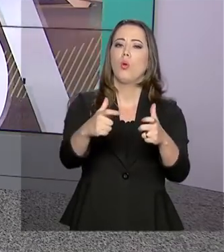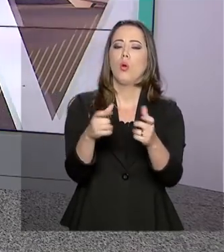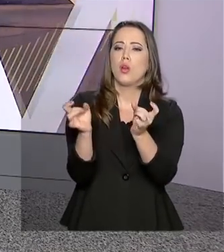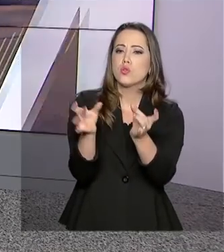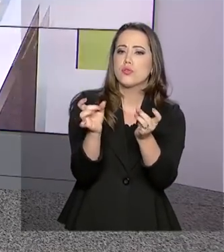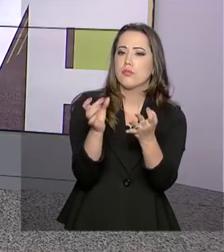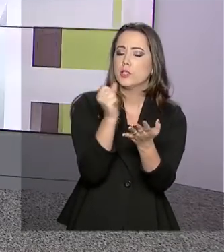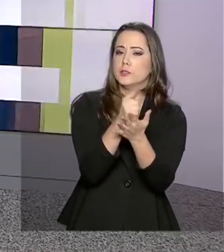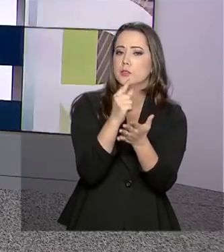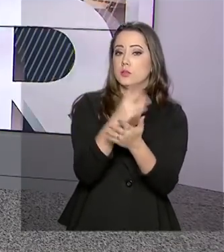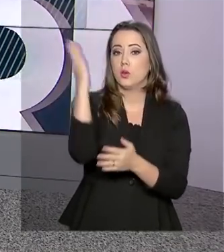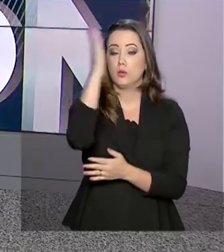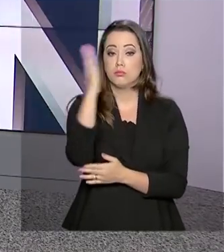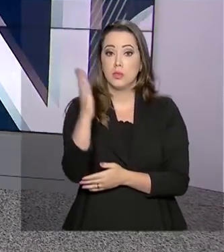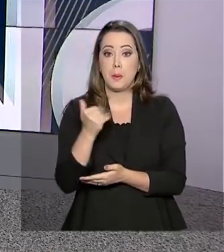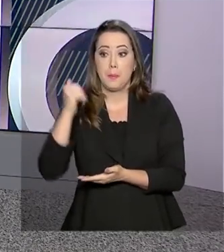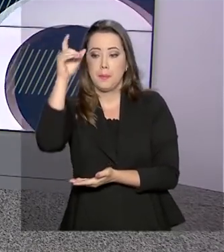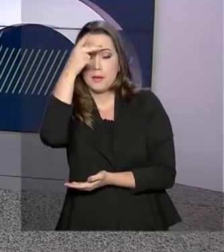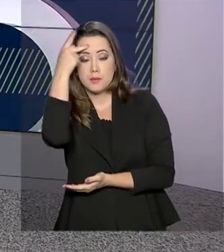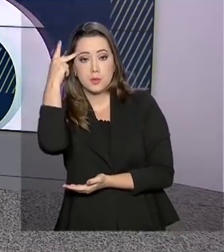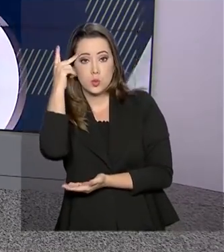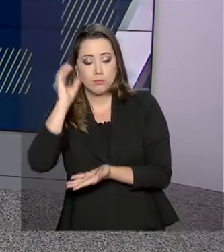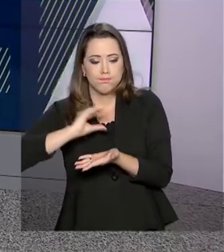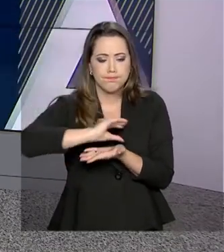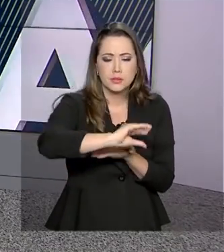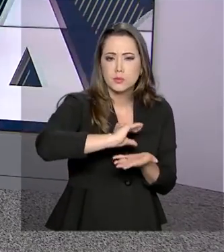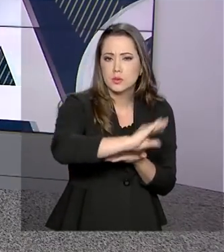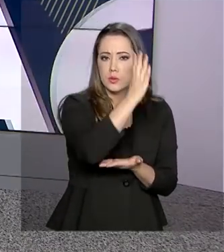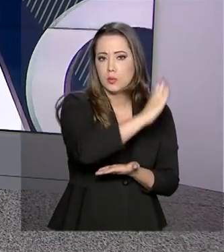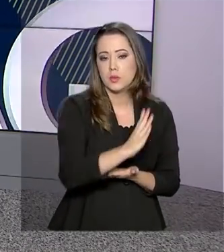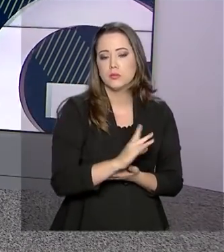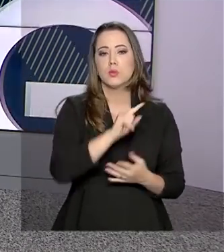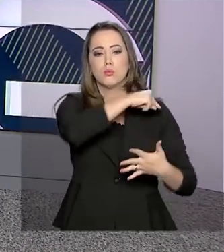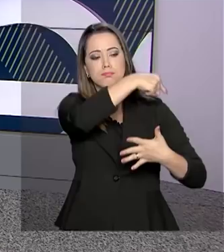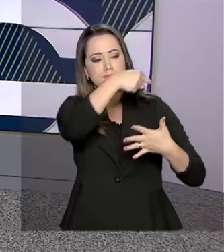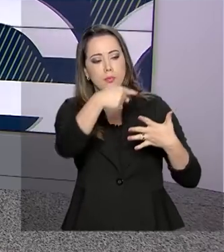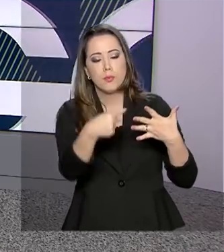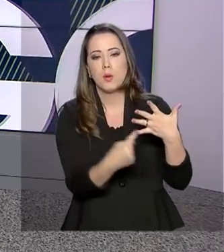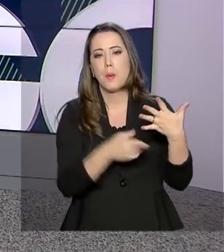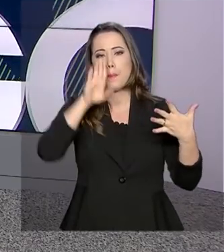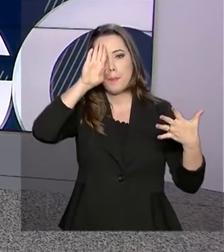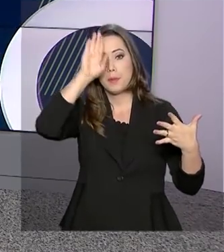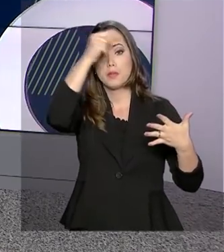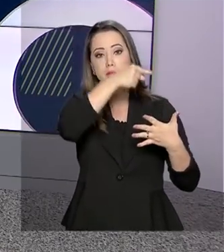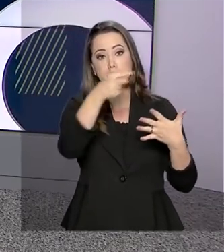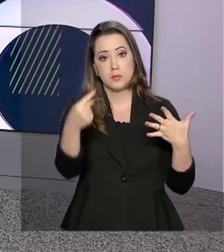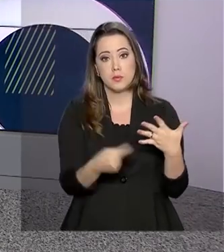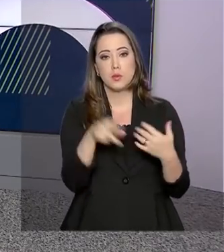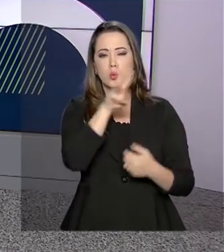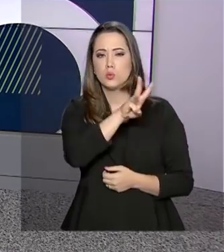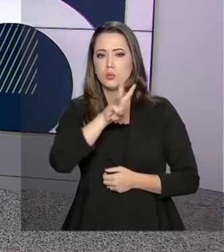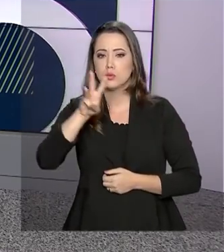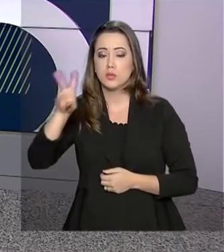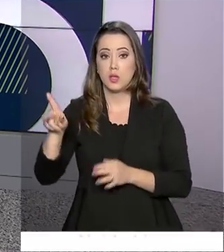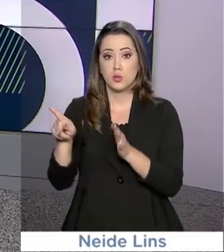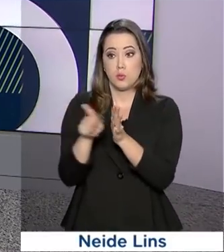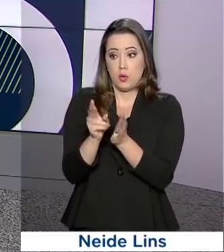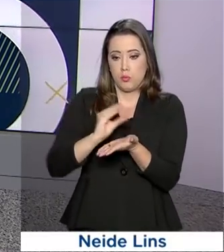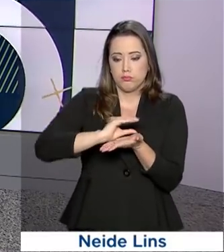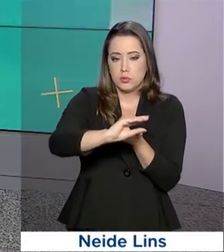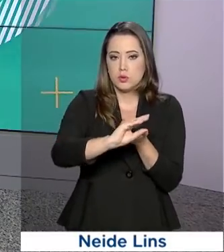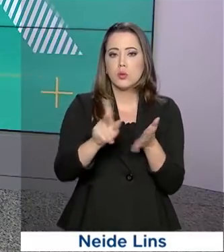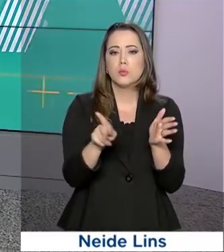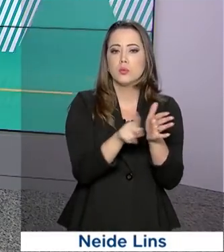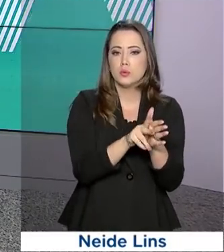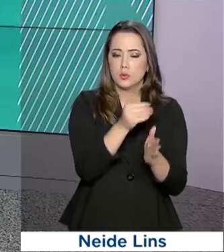Brasil e atrair novos investimentos para o país. São esses os principais objetivos do portal do Ombudsman de investimentos diretos